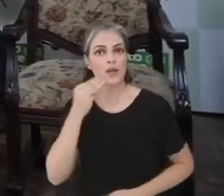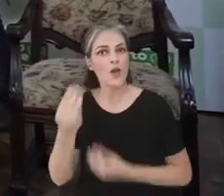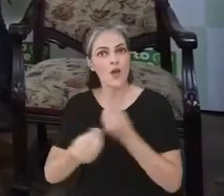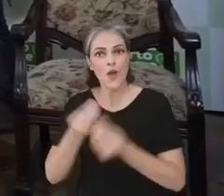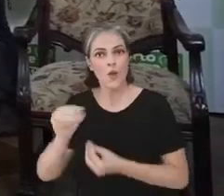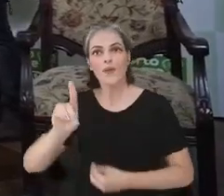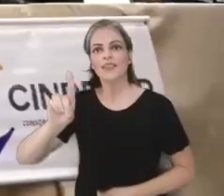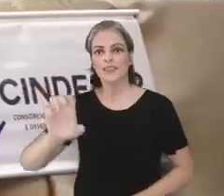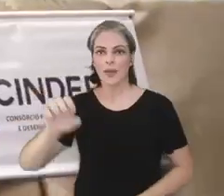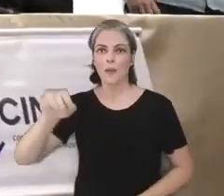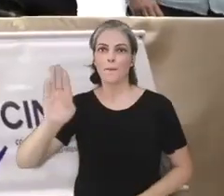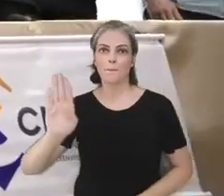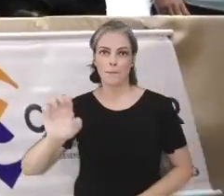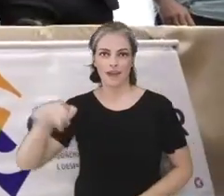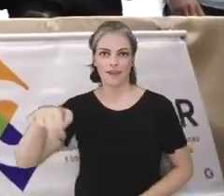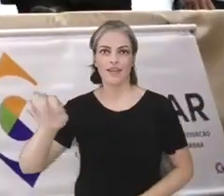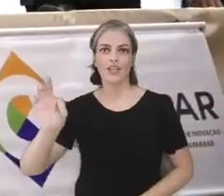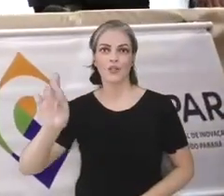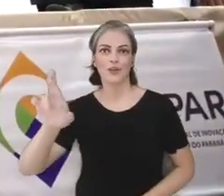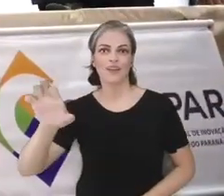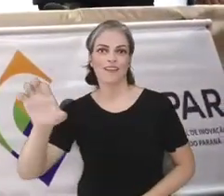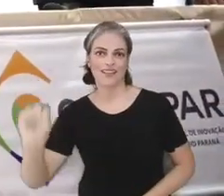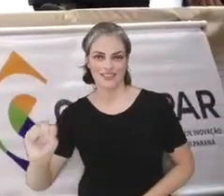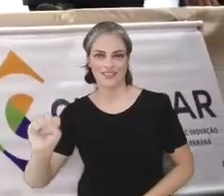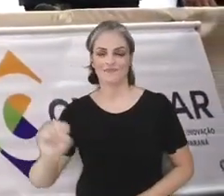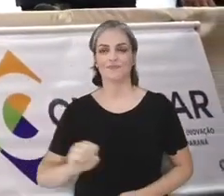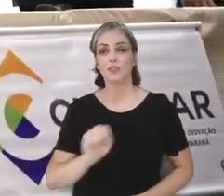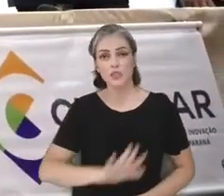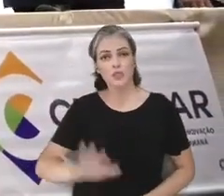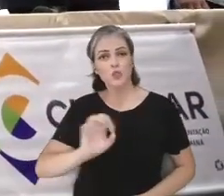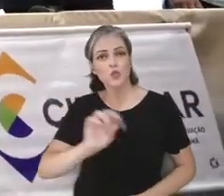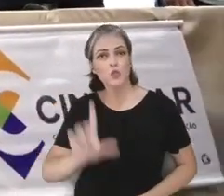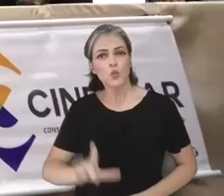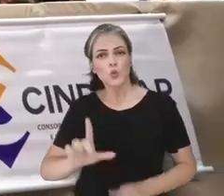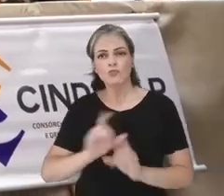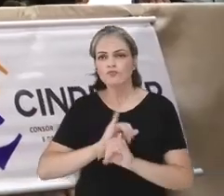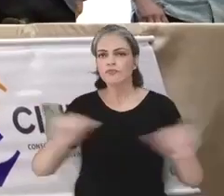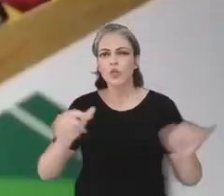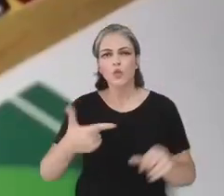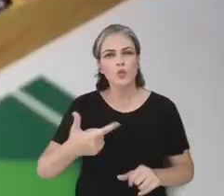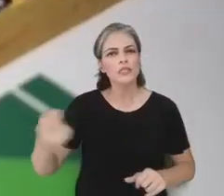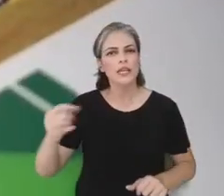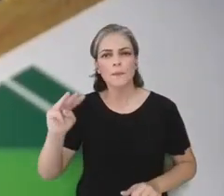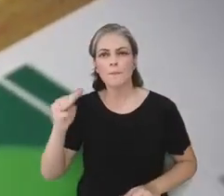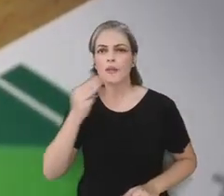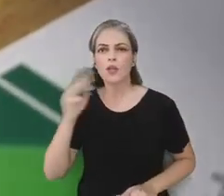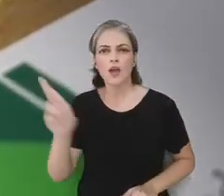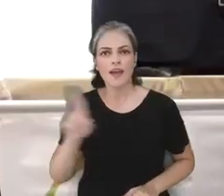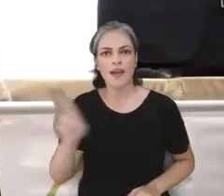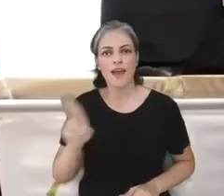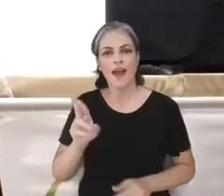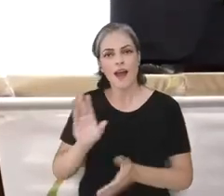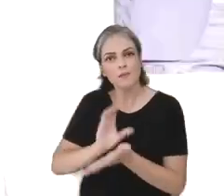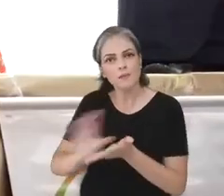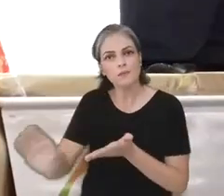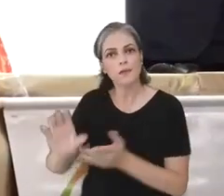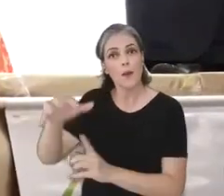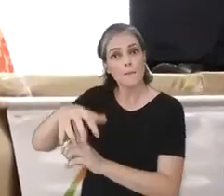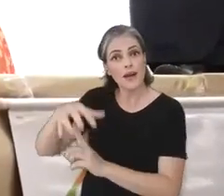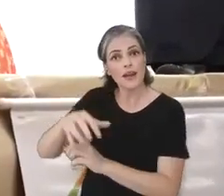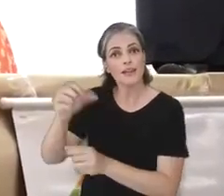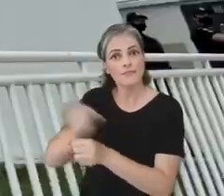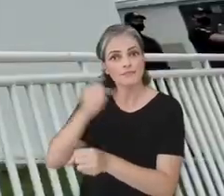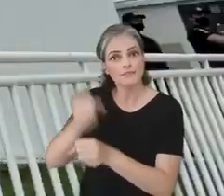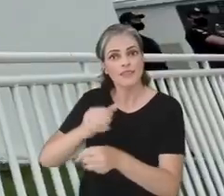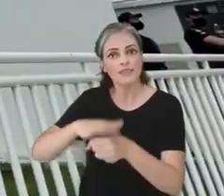incentivadas. Ainda na região sul, anunciamos quase 200 milhões de reais para financiar obras de saneamento básico no